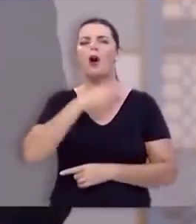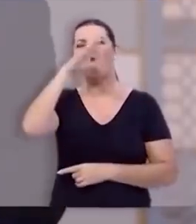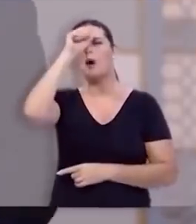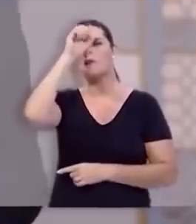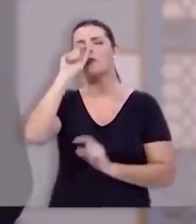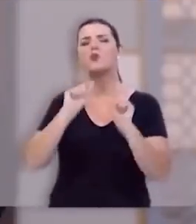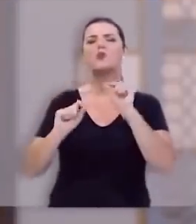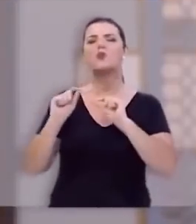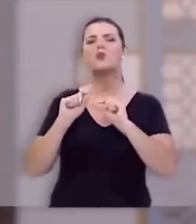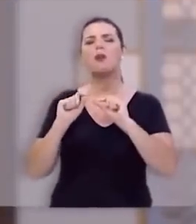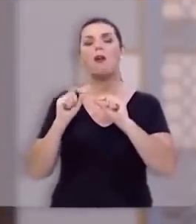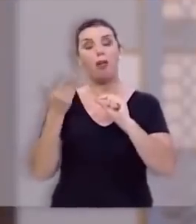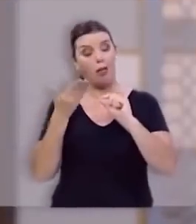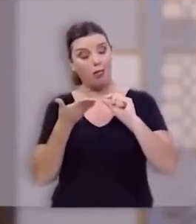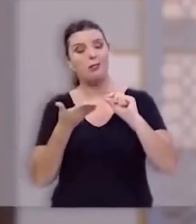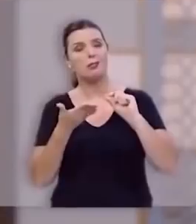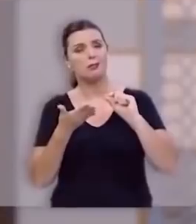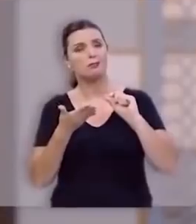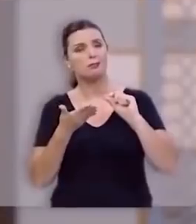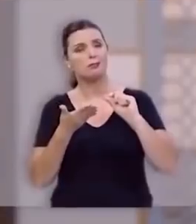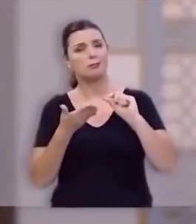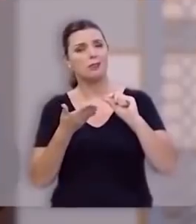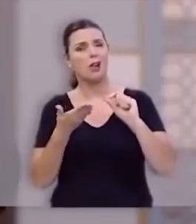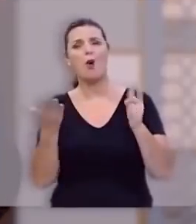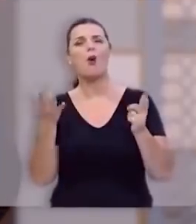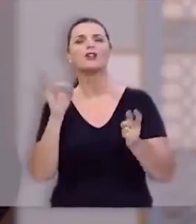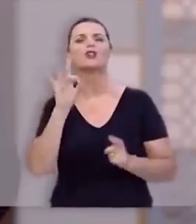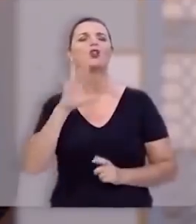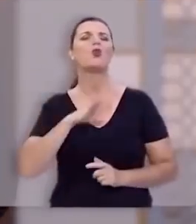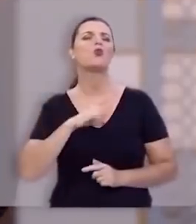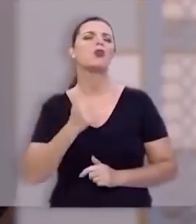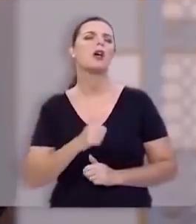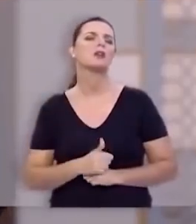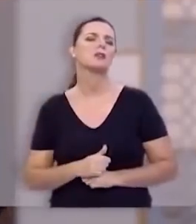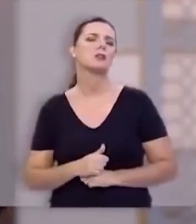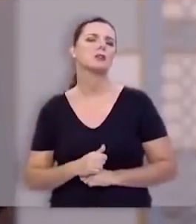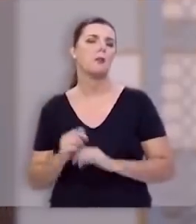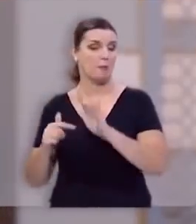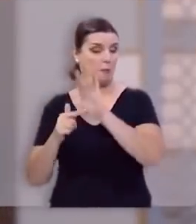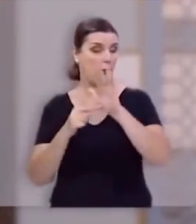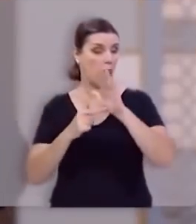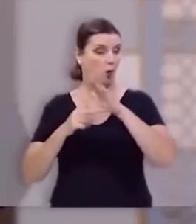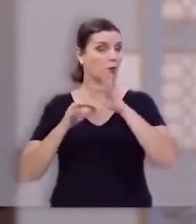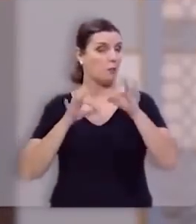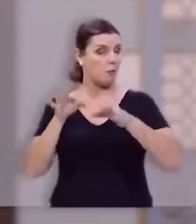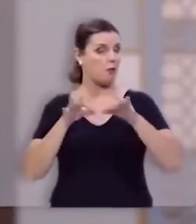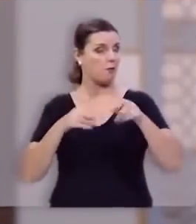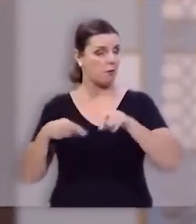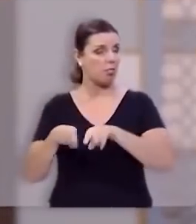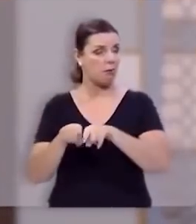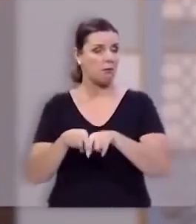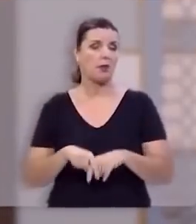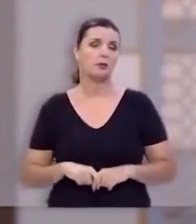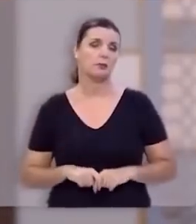A lição é esta. Não basta coragem, é preciso preparo.